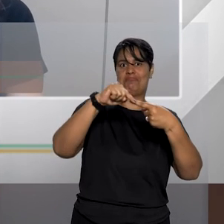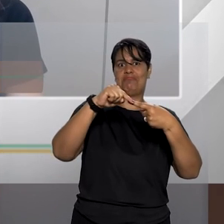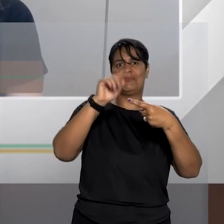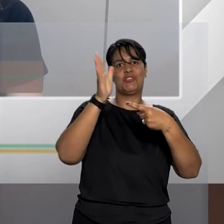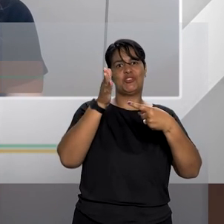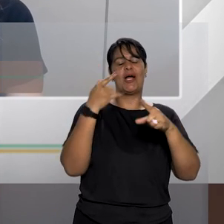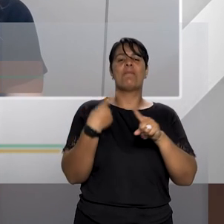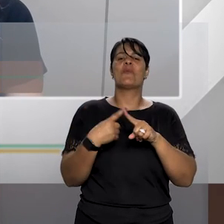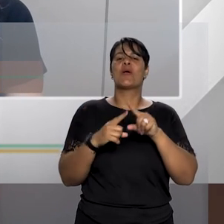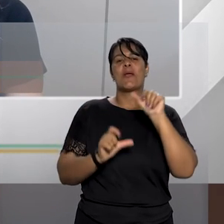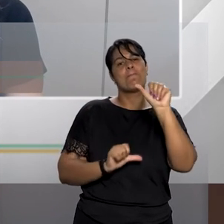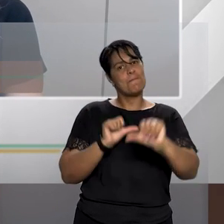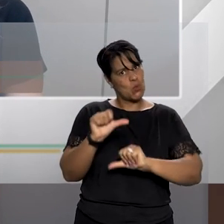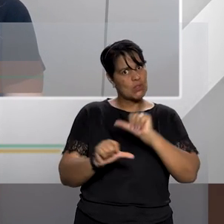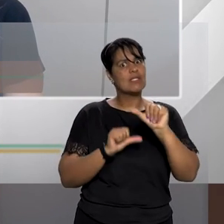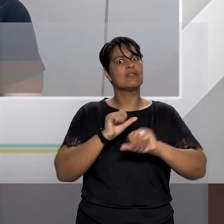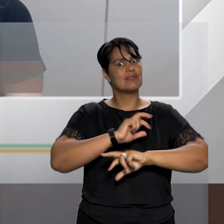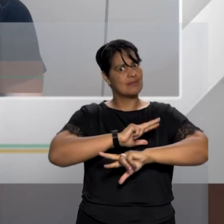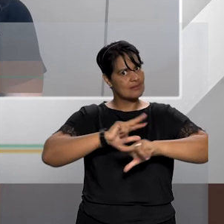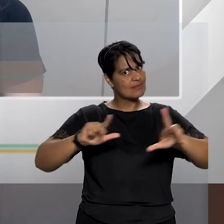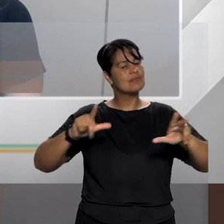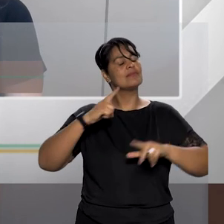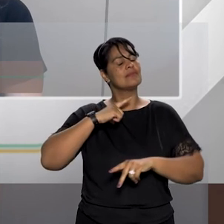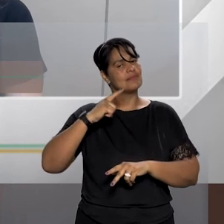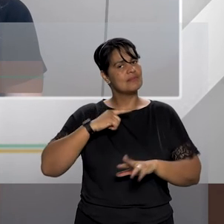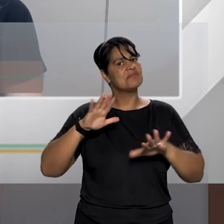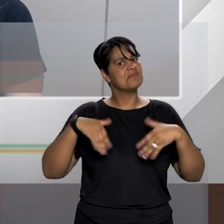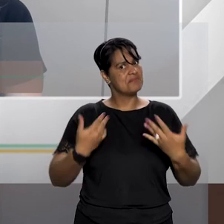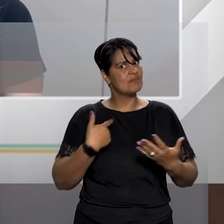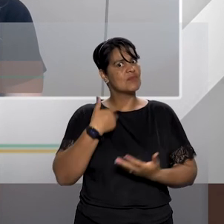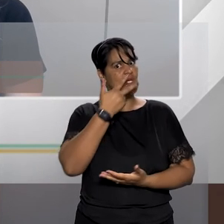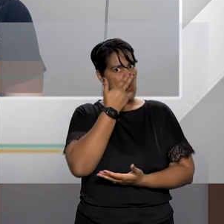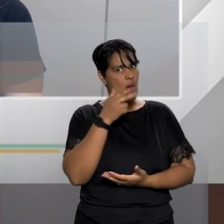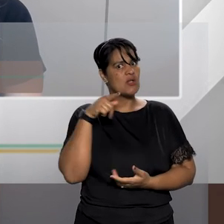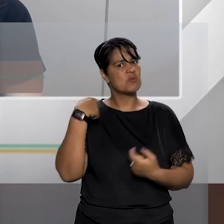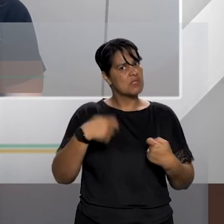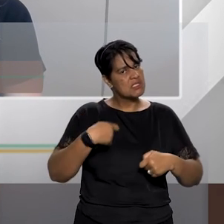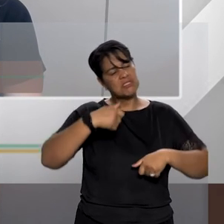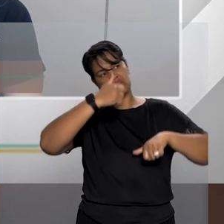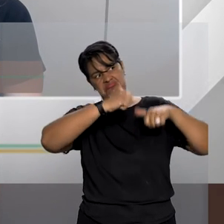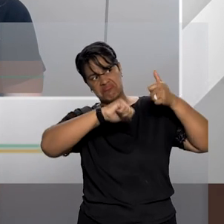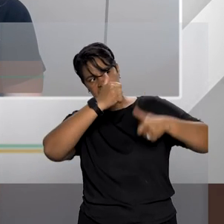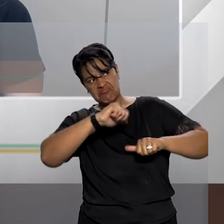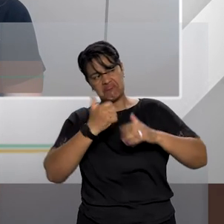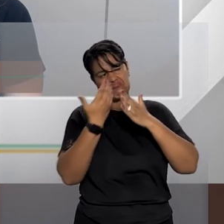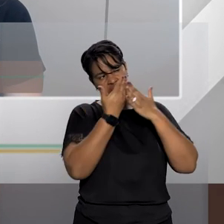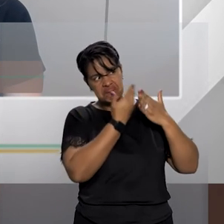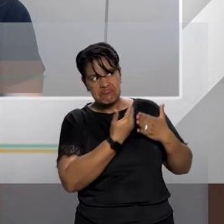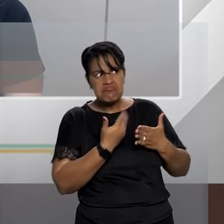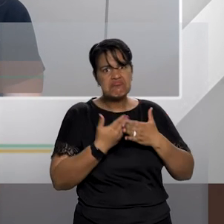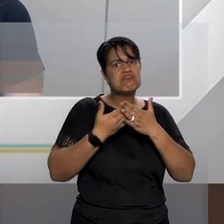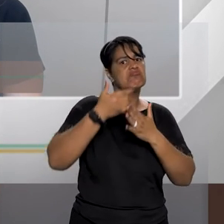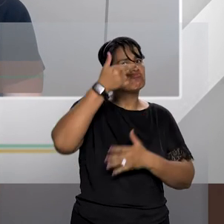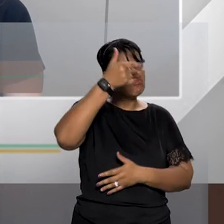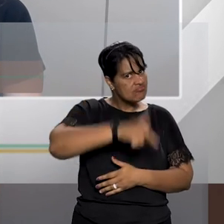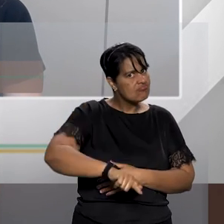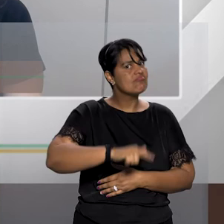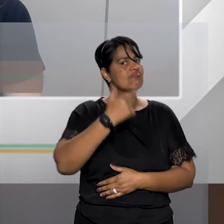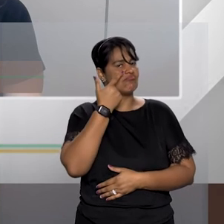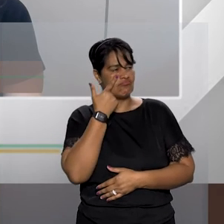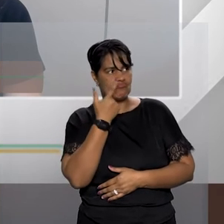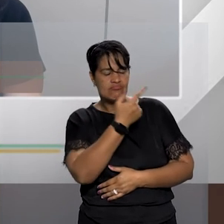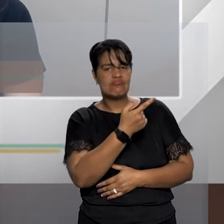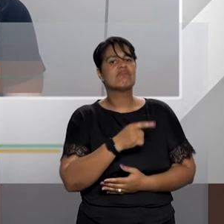certamente ela deveria ser reavaliada os nortes específicos no que se refere ao desenvolvimento dessas políticas